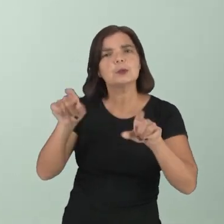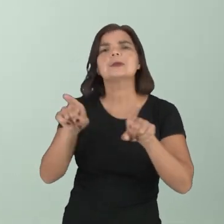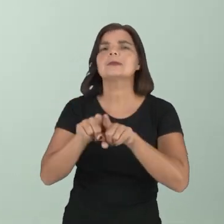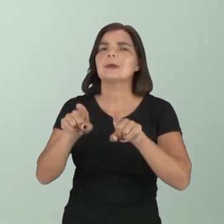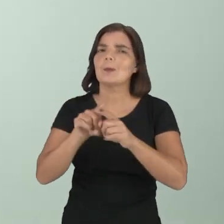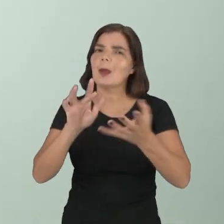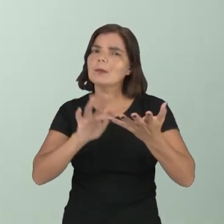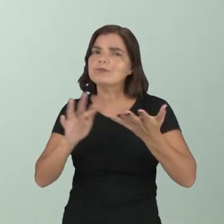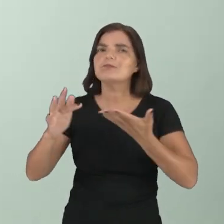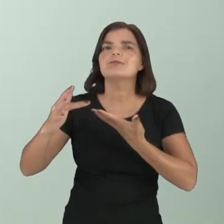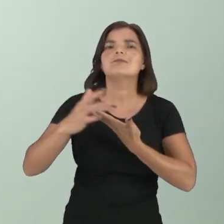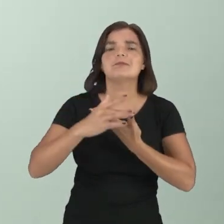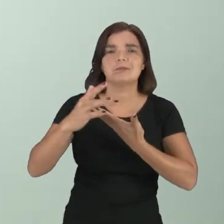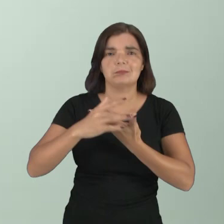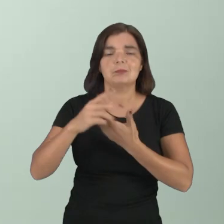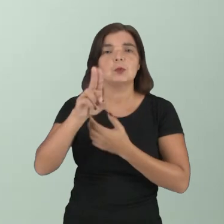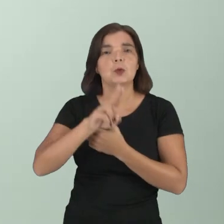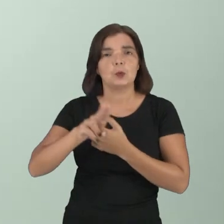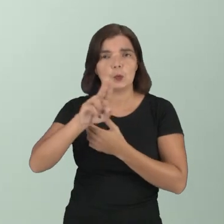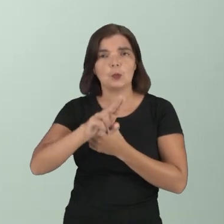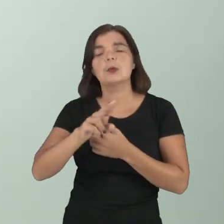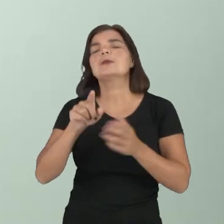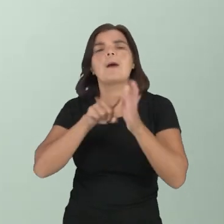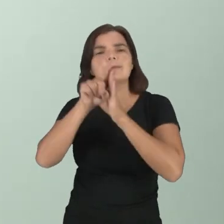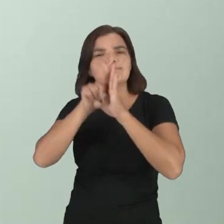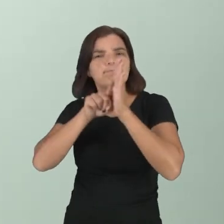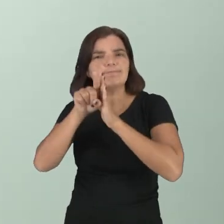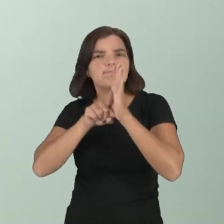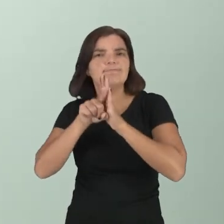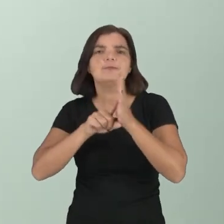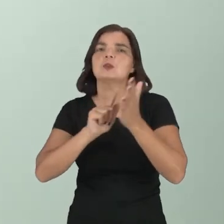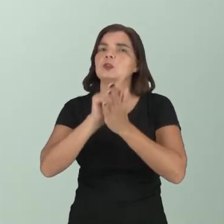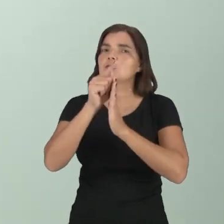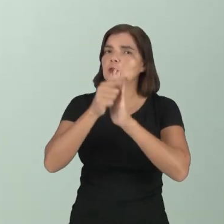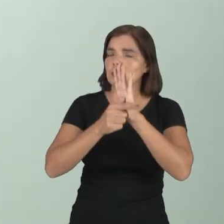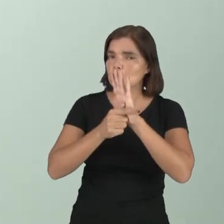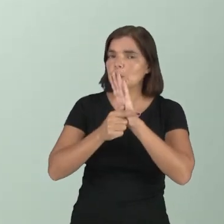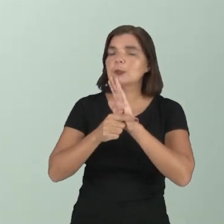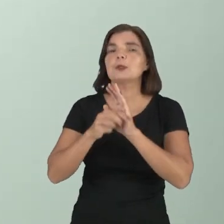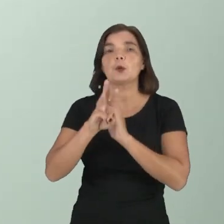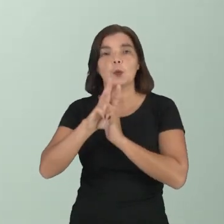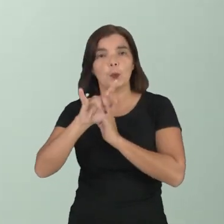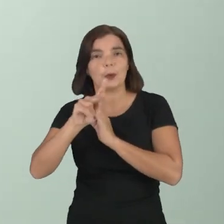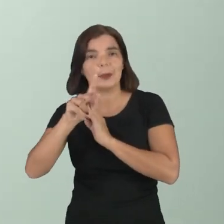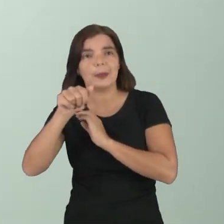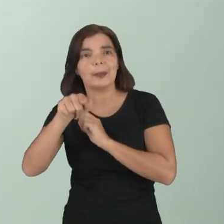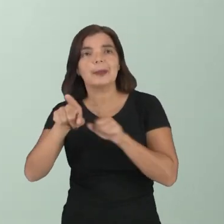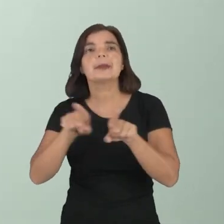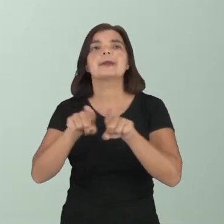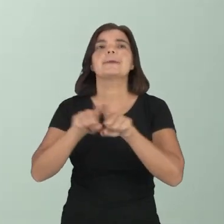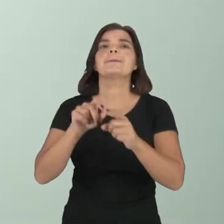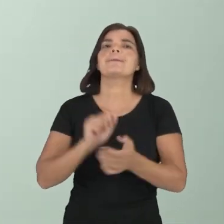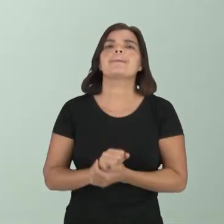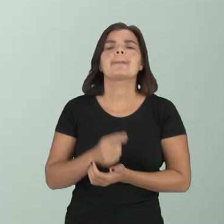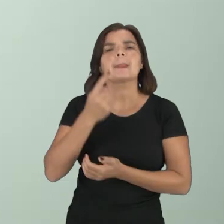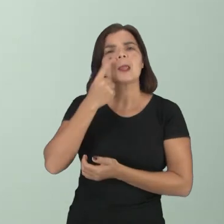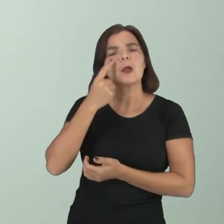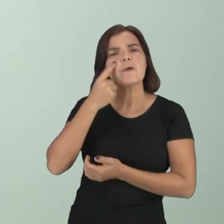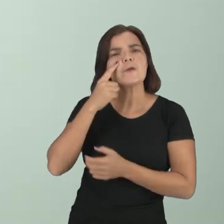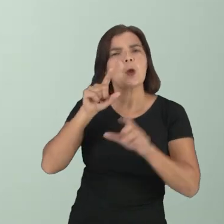redes sociais, nós utilizamos a Wikipédia, que lá é formado pelo gênero wiki, nós vemos a charge digital,